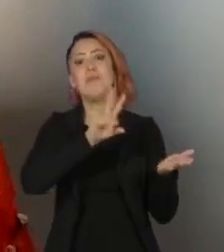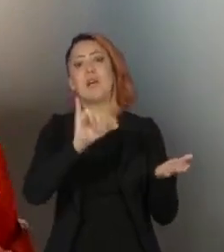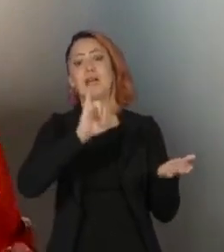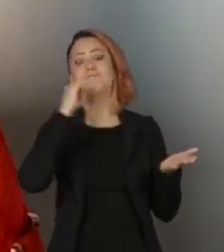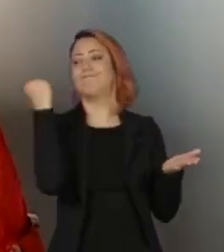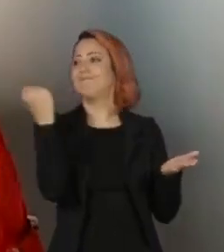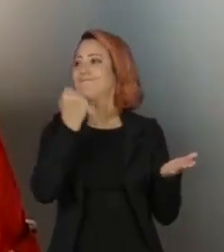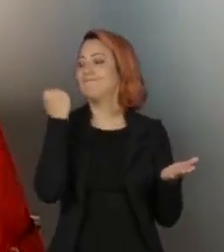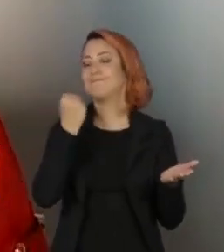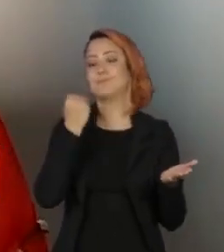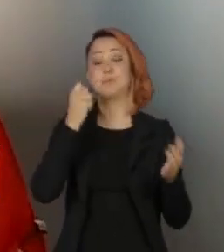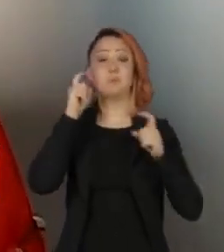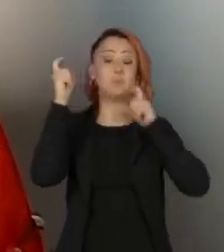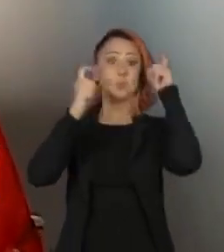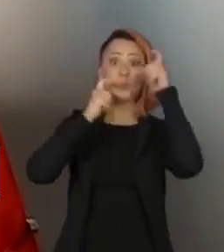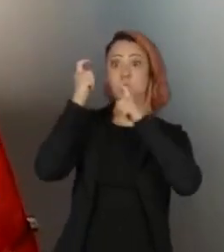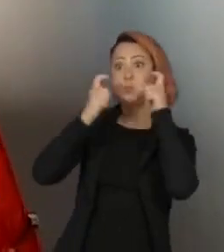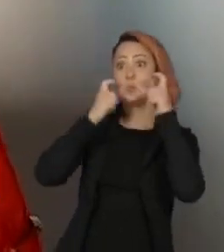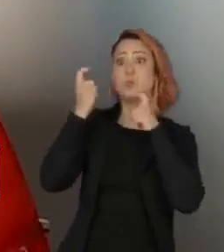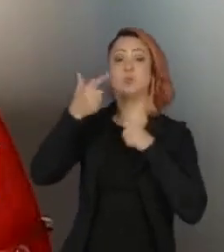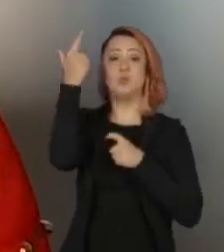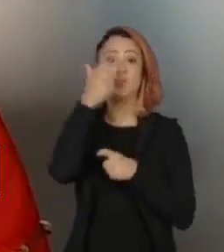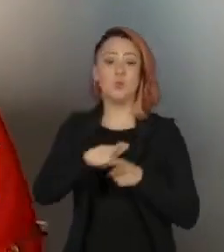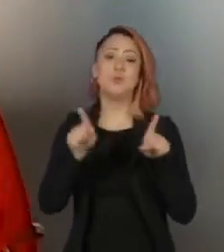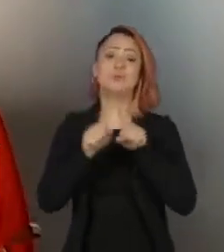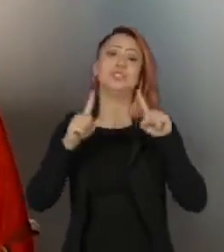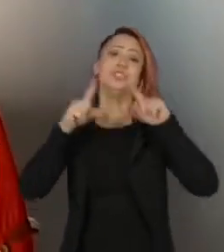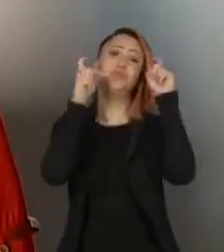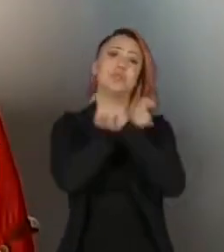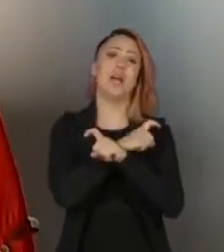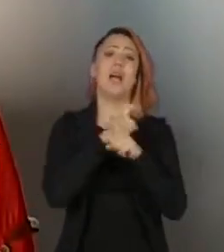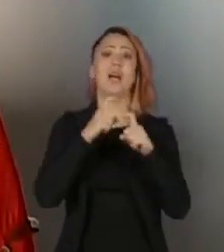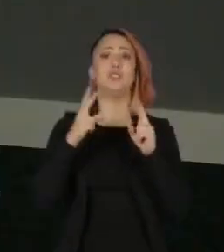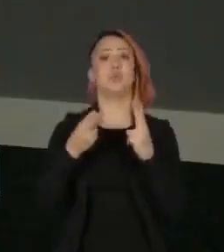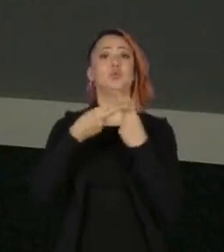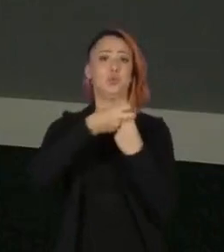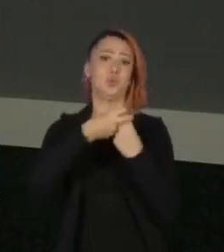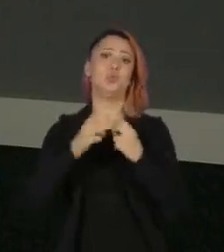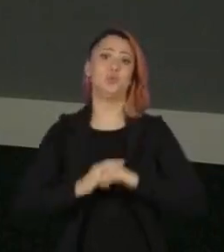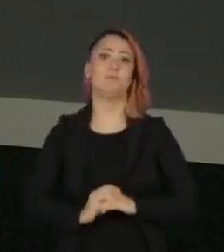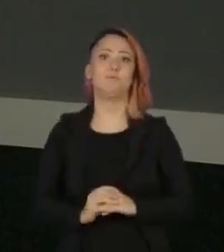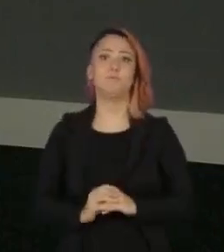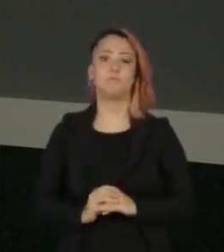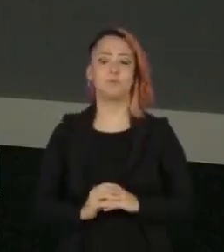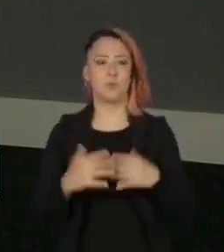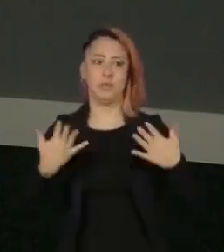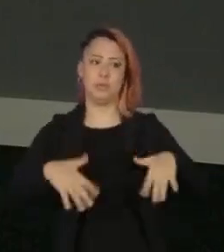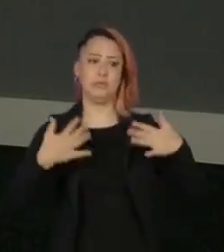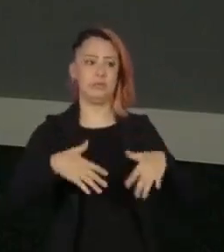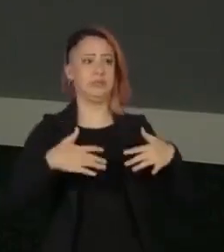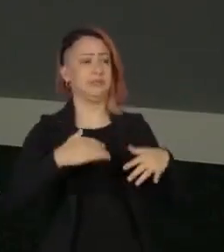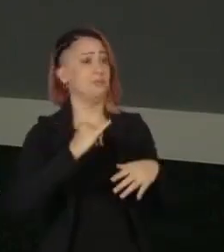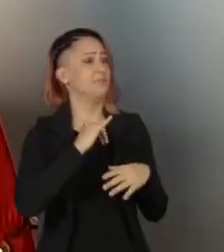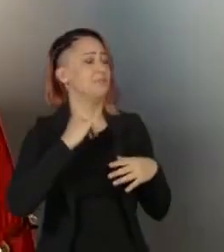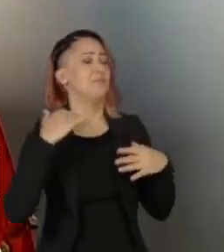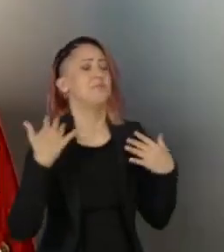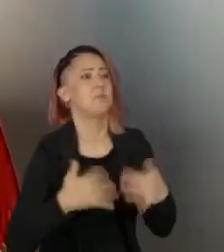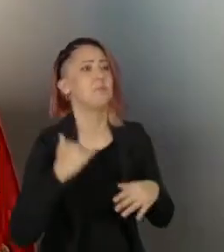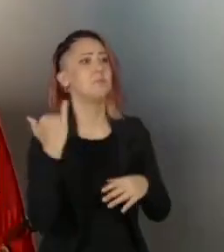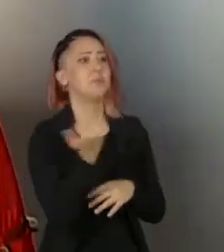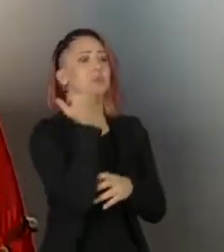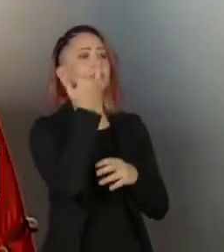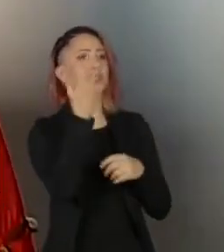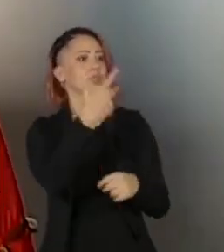preocupação, quase, e uma dificuldade do sistema de saúde. É muitíssimo importante esse